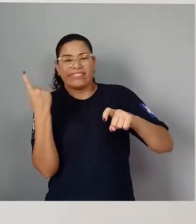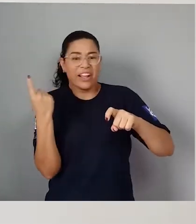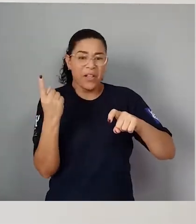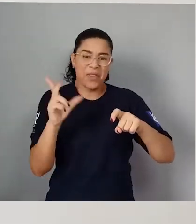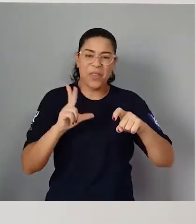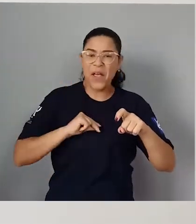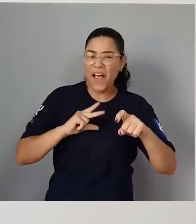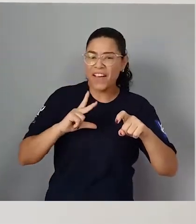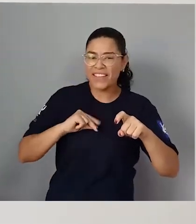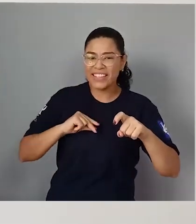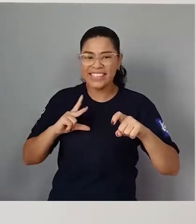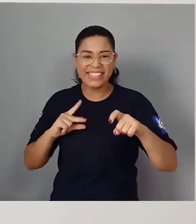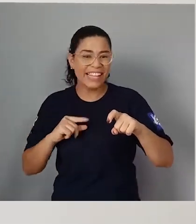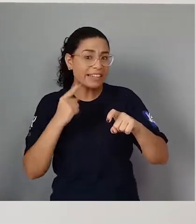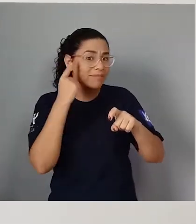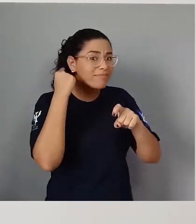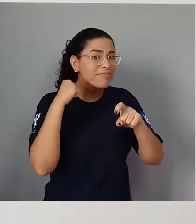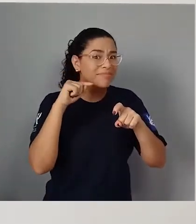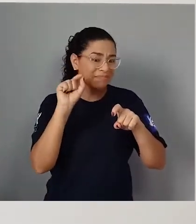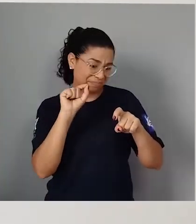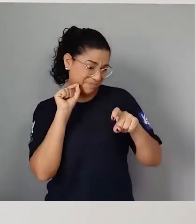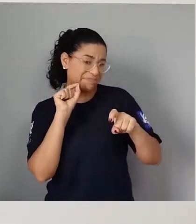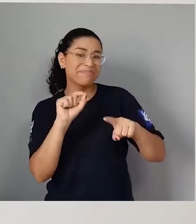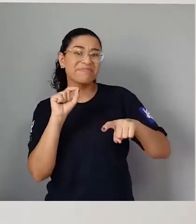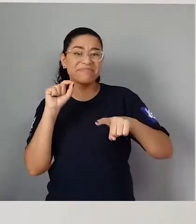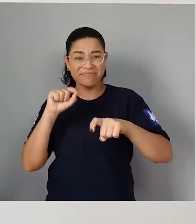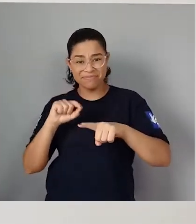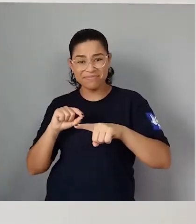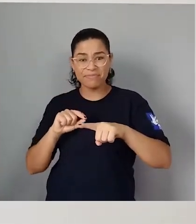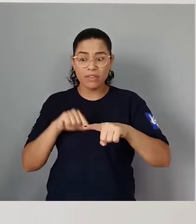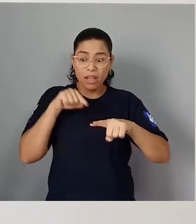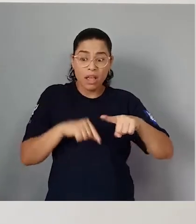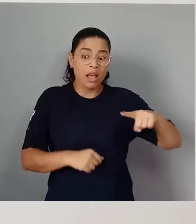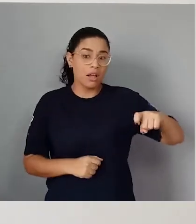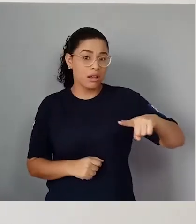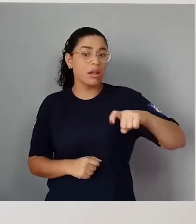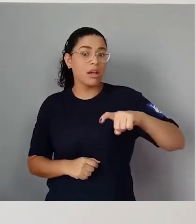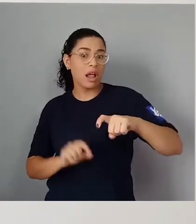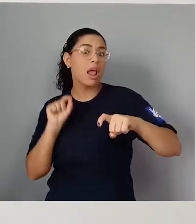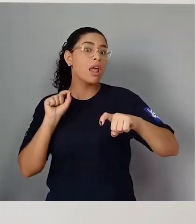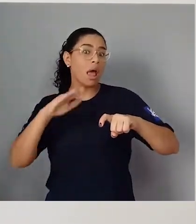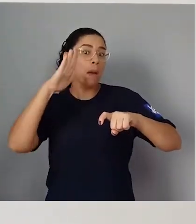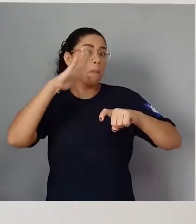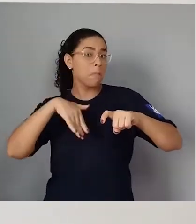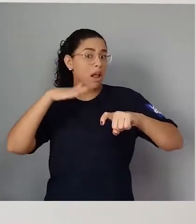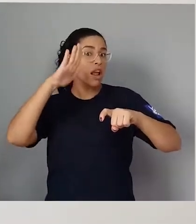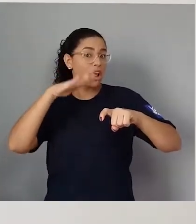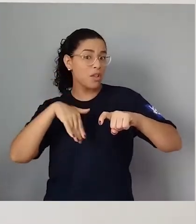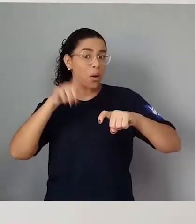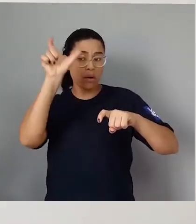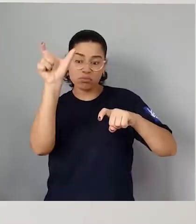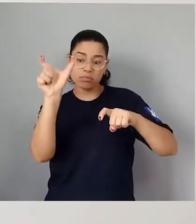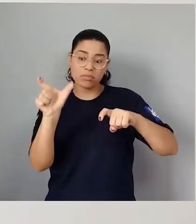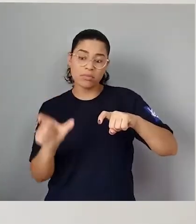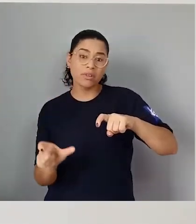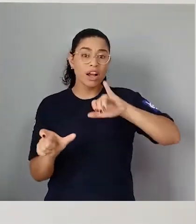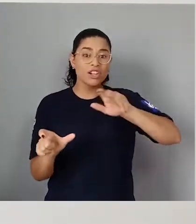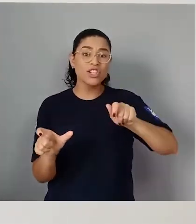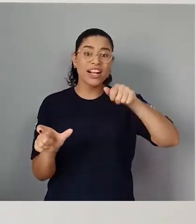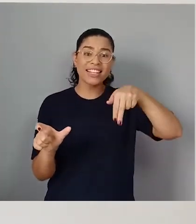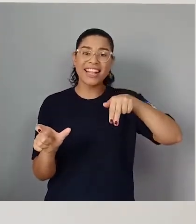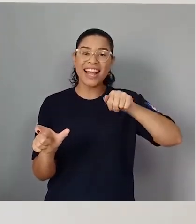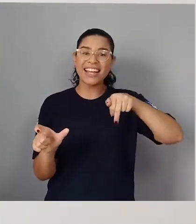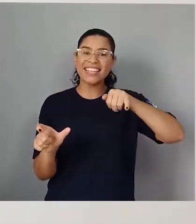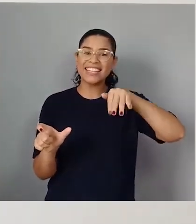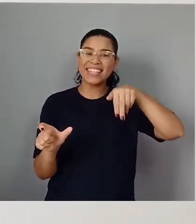Lagarta, aquela orelha. Lagarta Pintada, quem foi que te pintou? Foi a dona Janaína